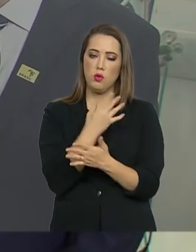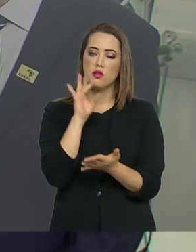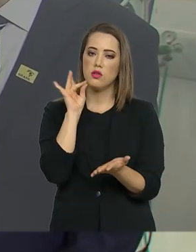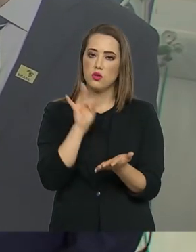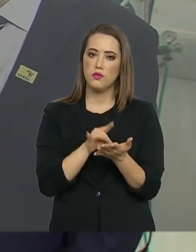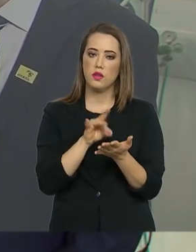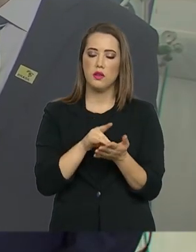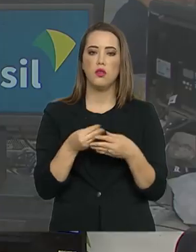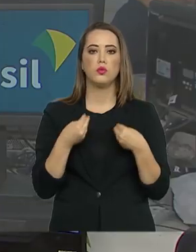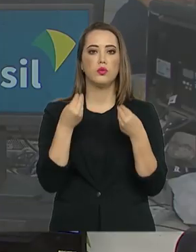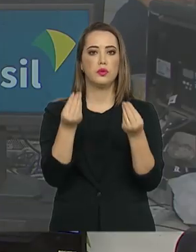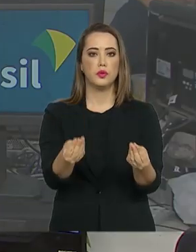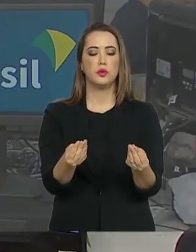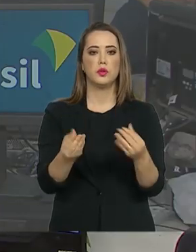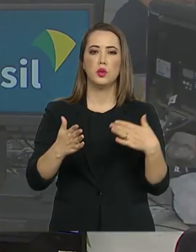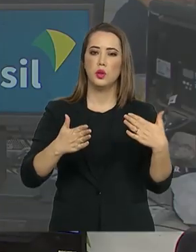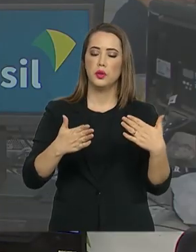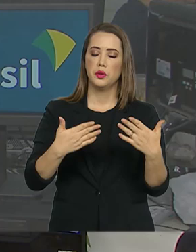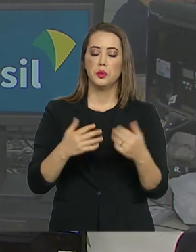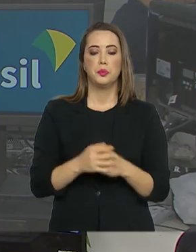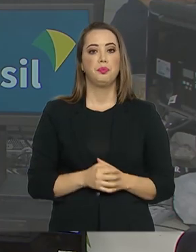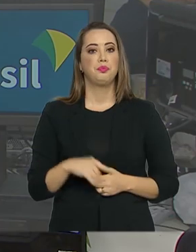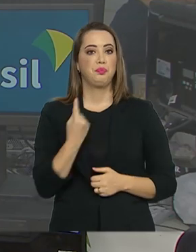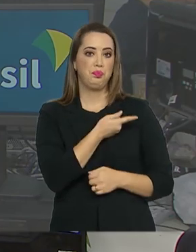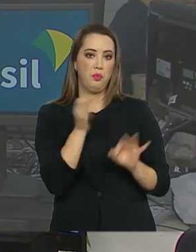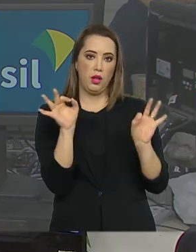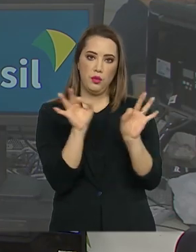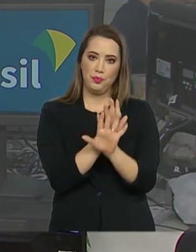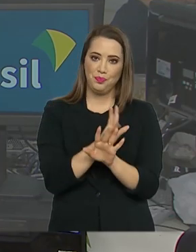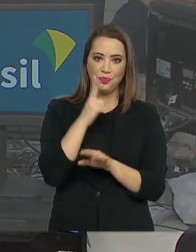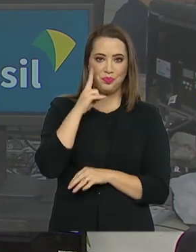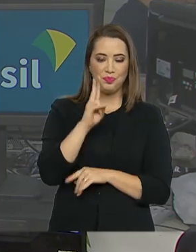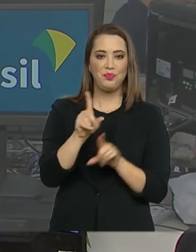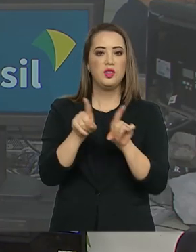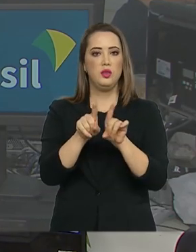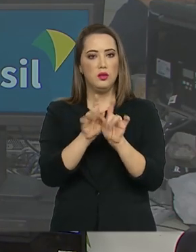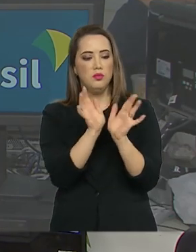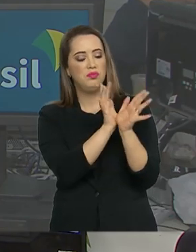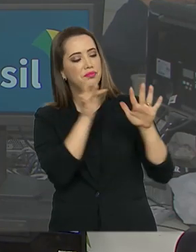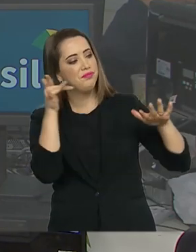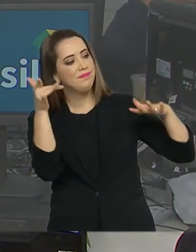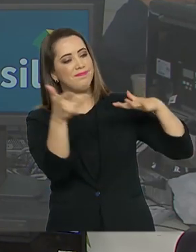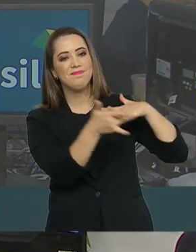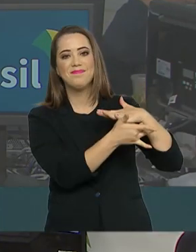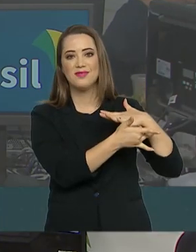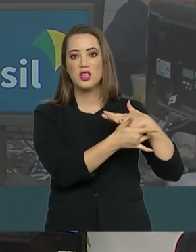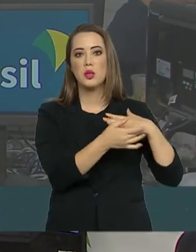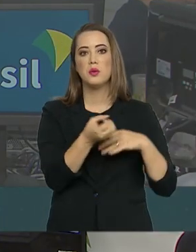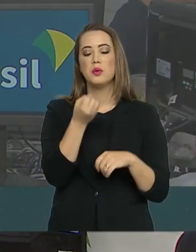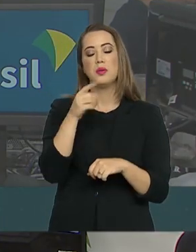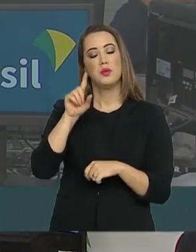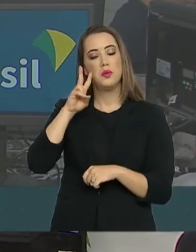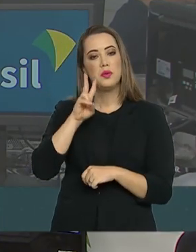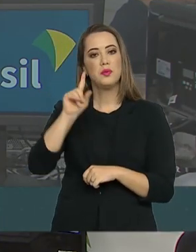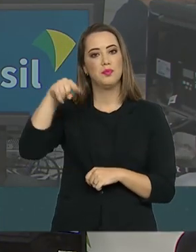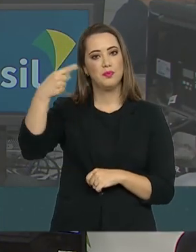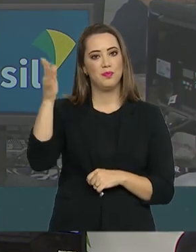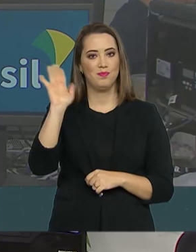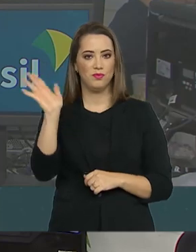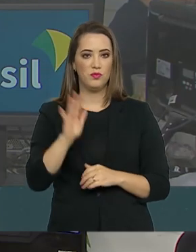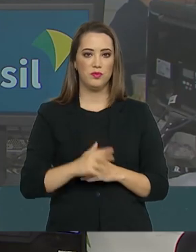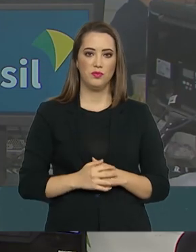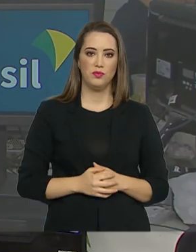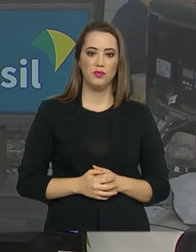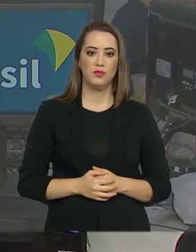ao mercado. E o governo agora fica por aqui. Continue nos acompanhando pelas redes sociais. Nos vemos na próxima